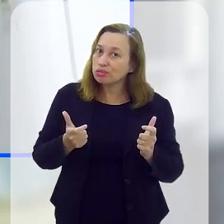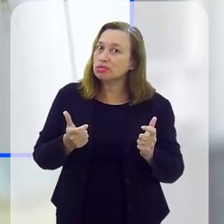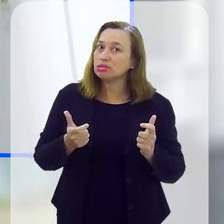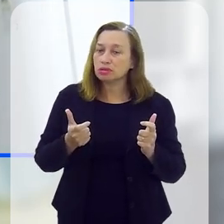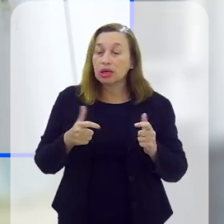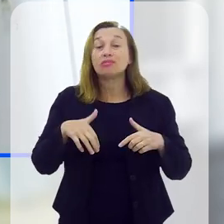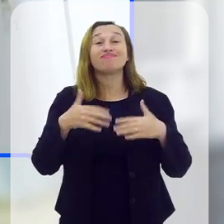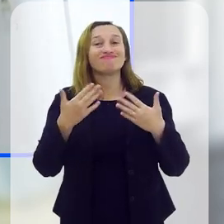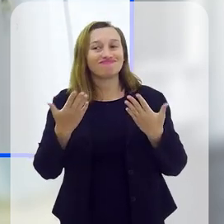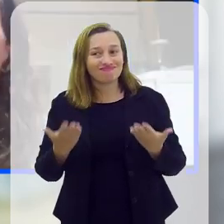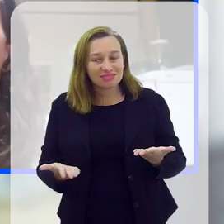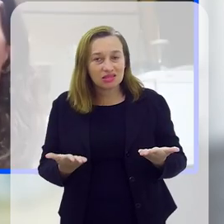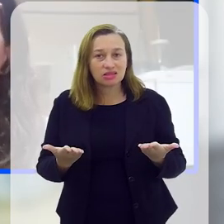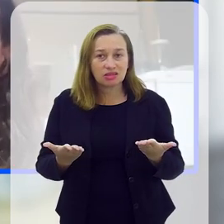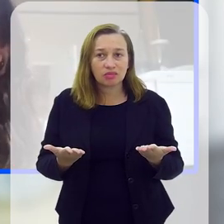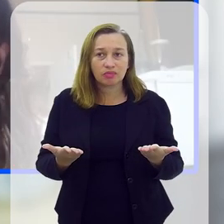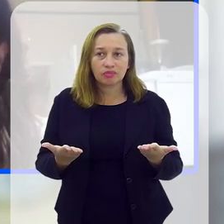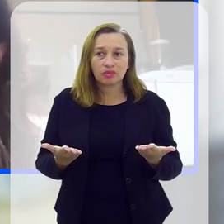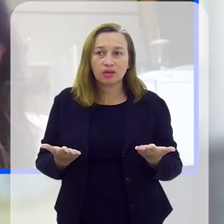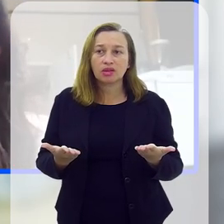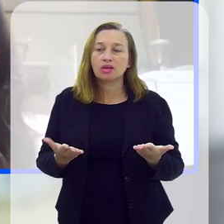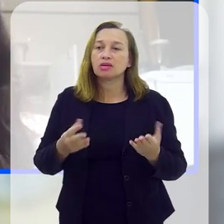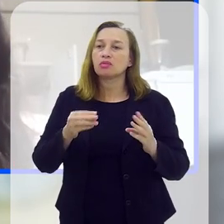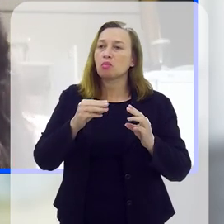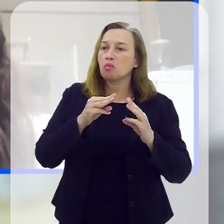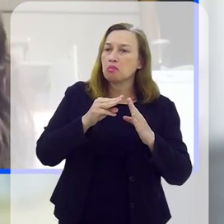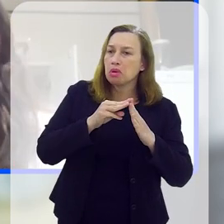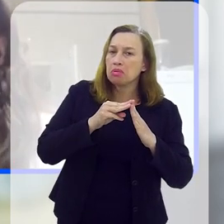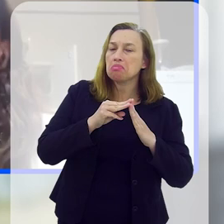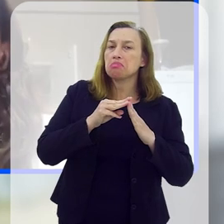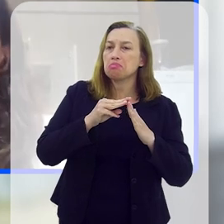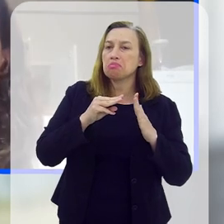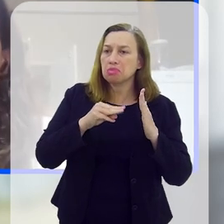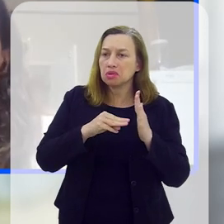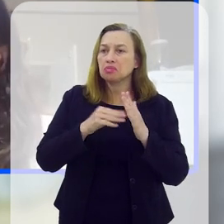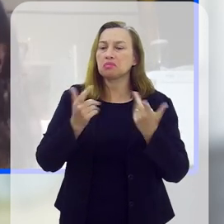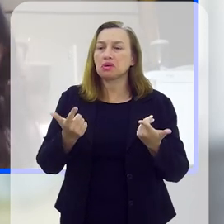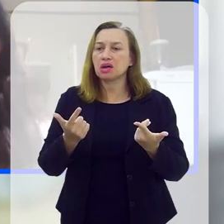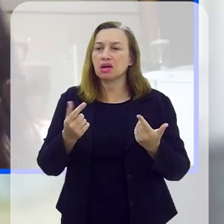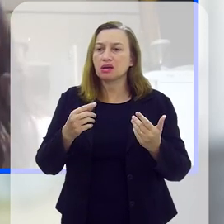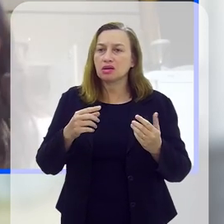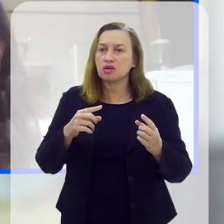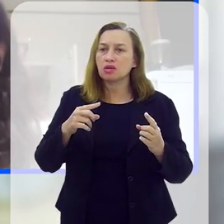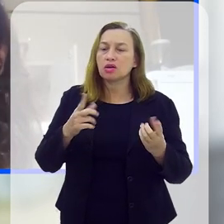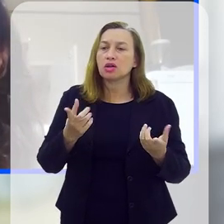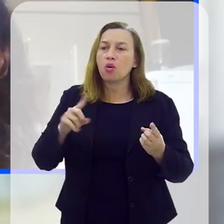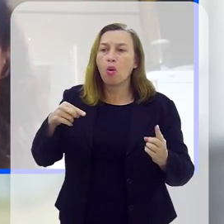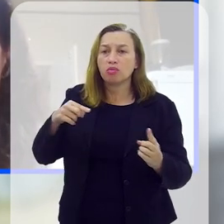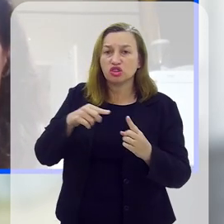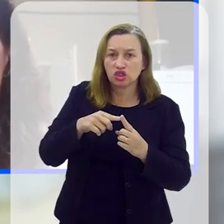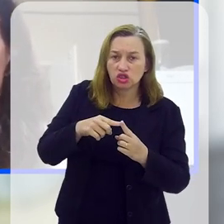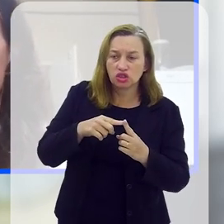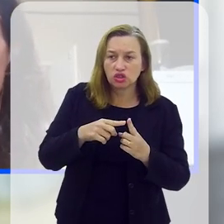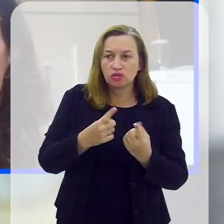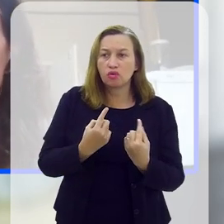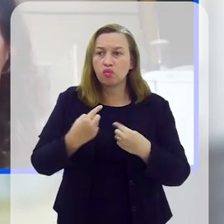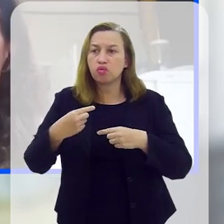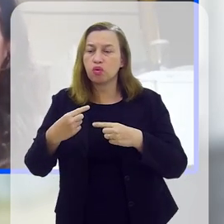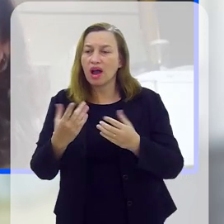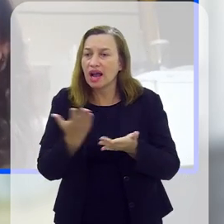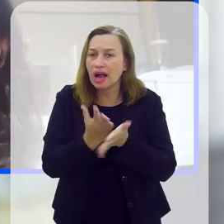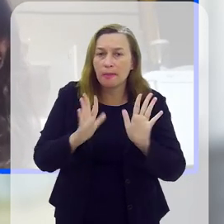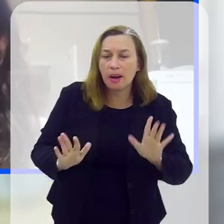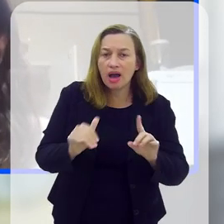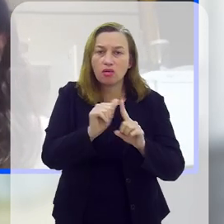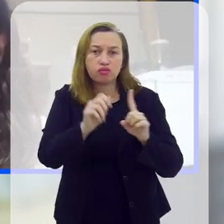significativos. Então, há uma meta em nível nacional de se erradicar os feminicídios, isso deve ser uma